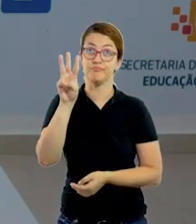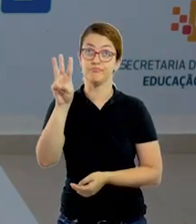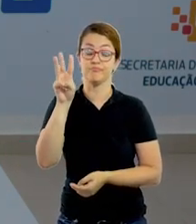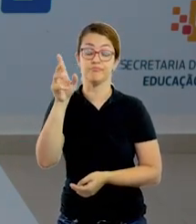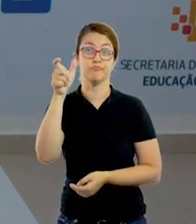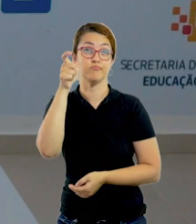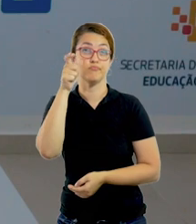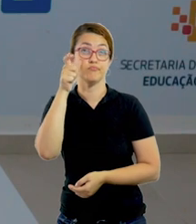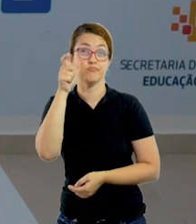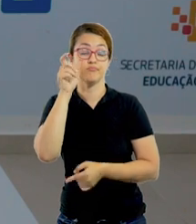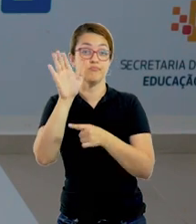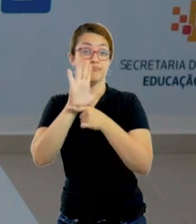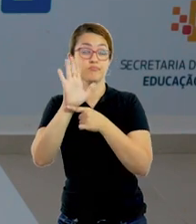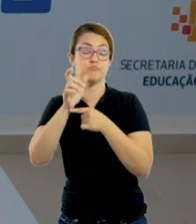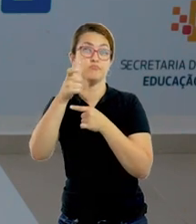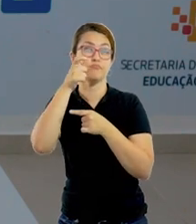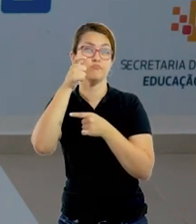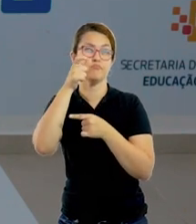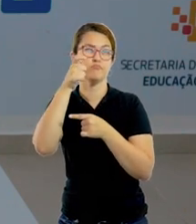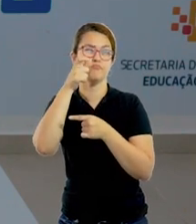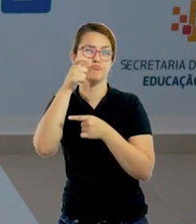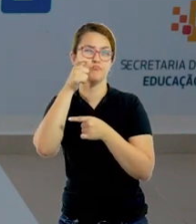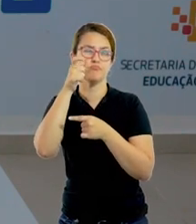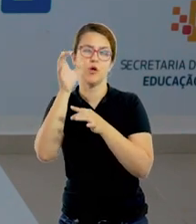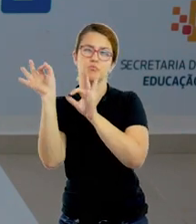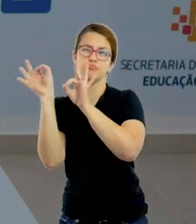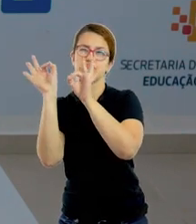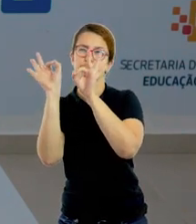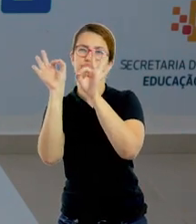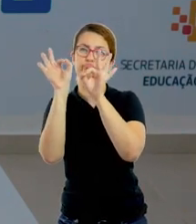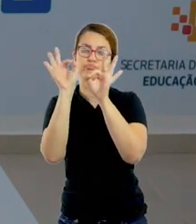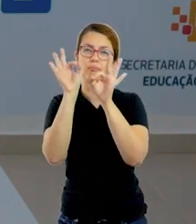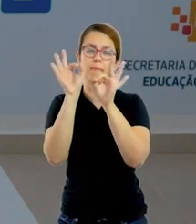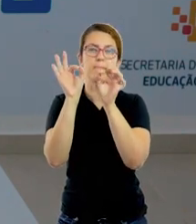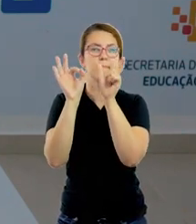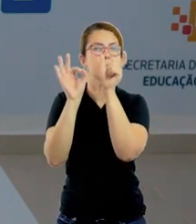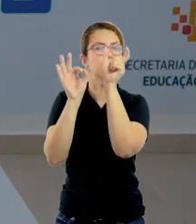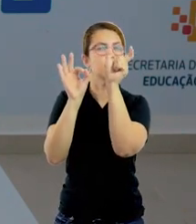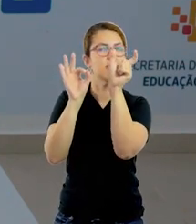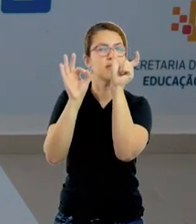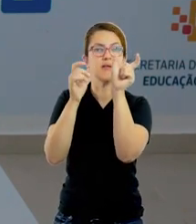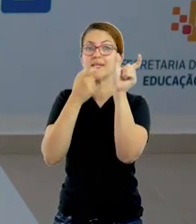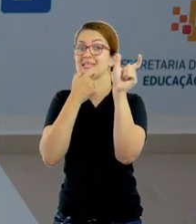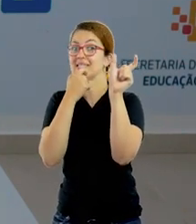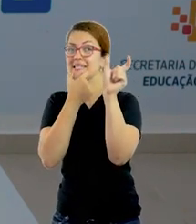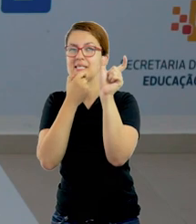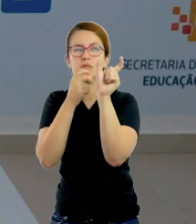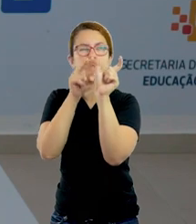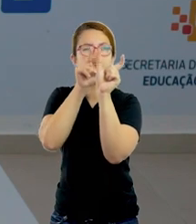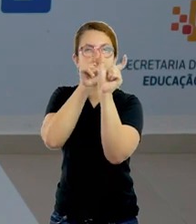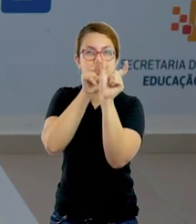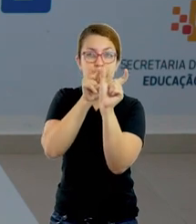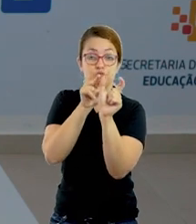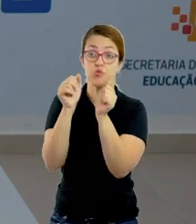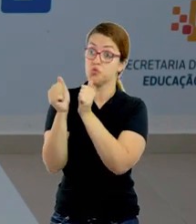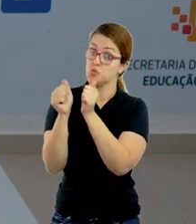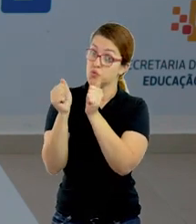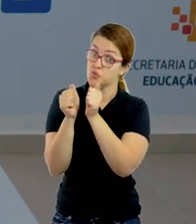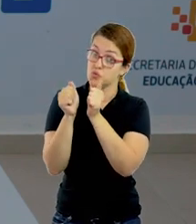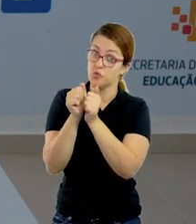na descrição da lição de casa, observe as palavras que serão pronunciadas e vão treinando com as crianças.